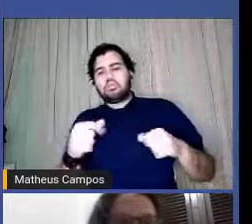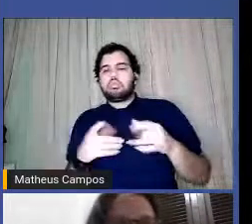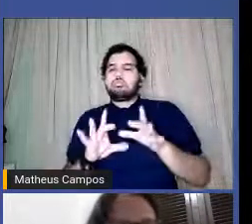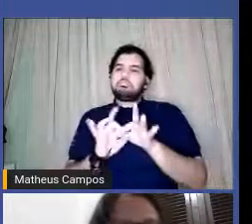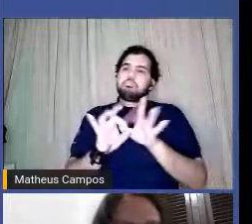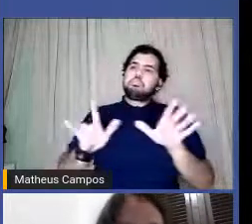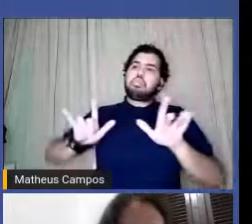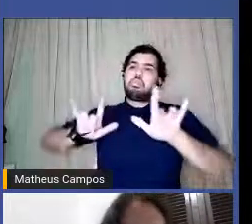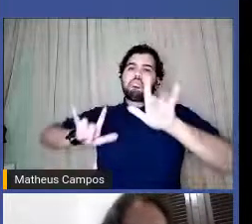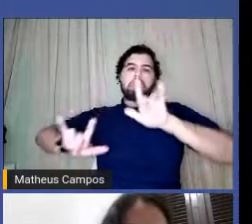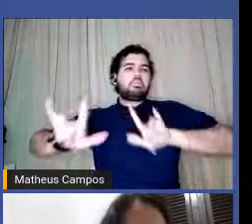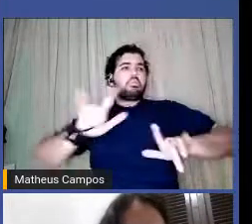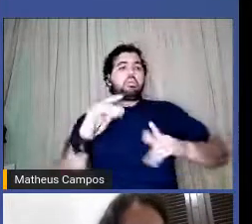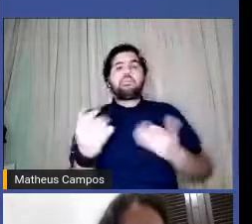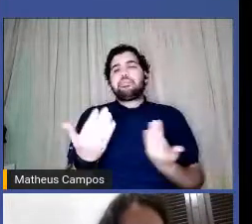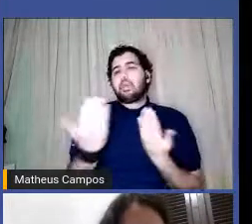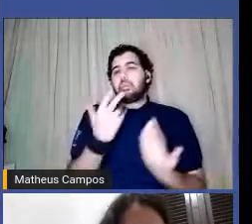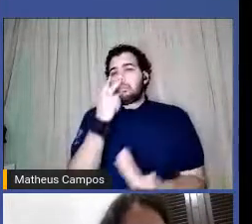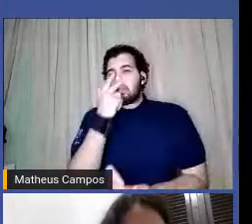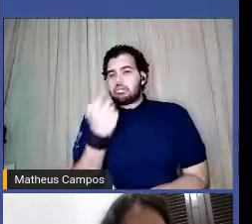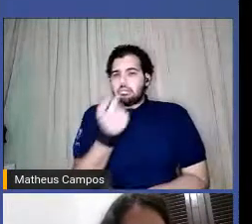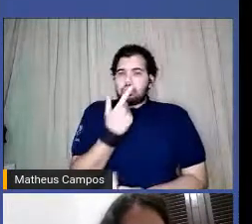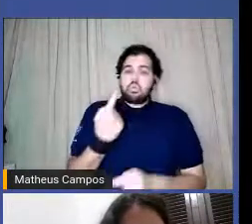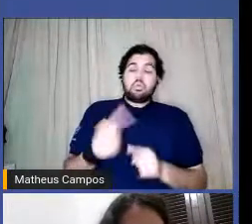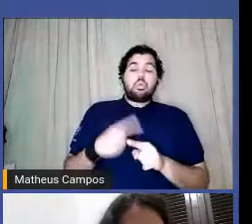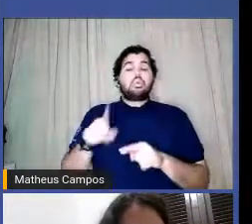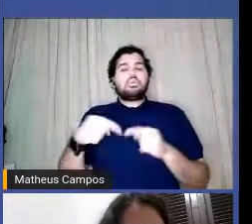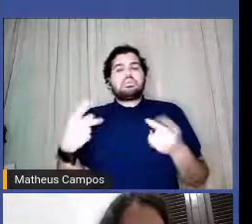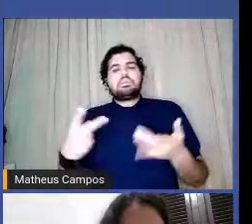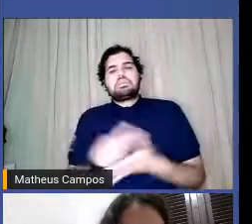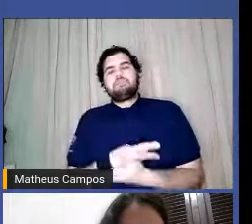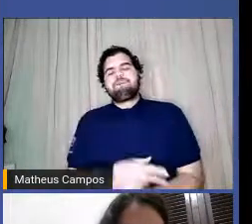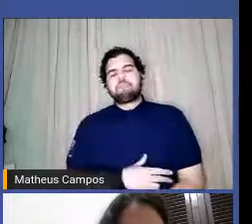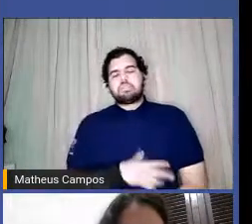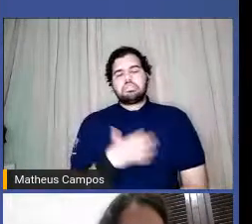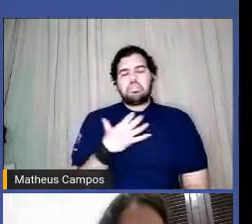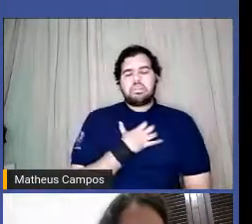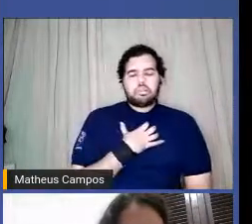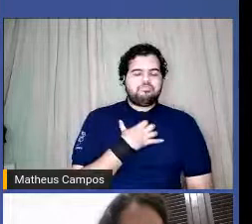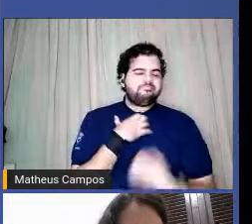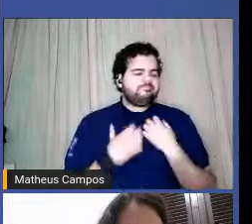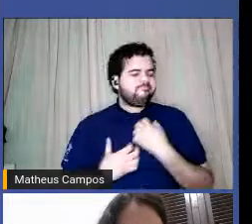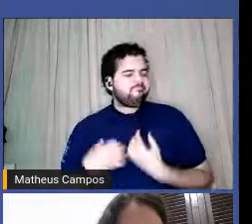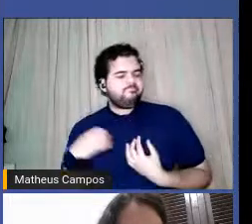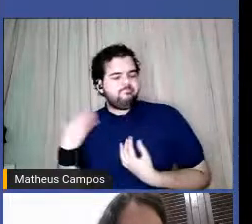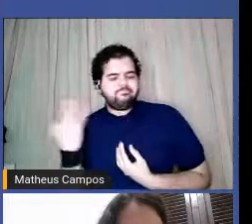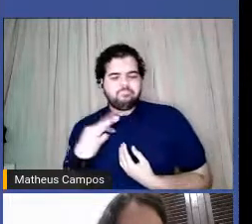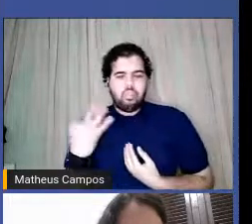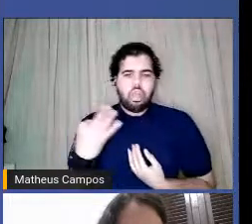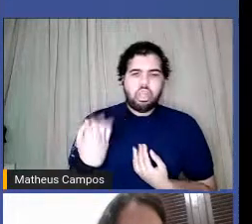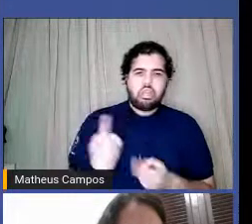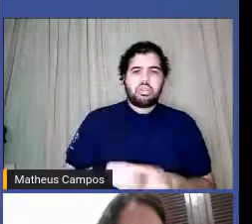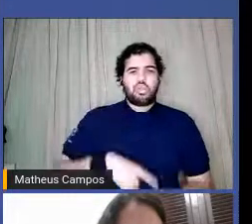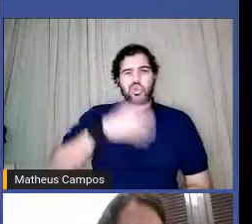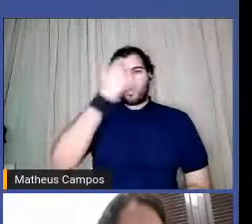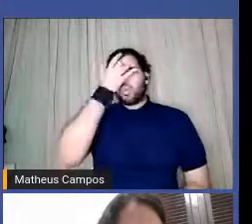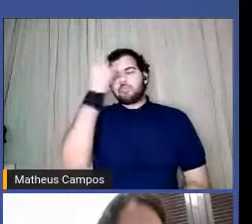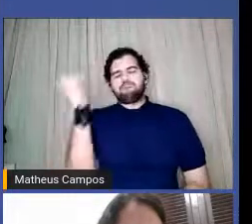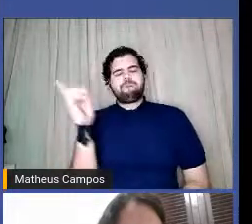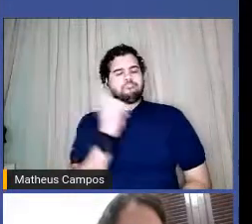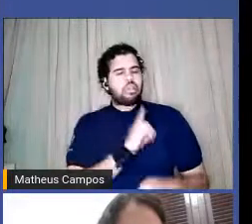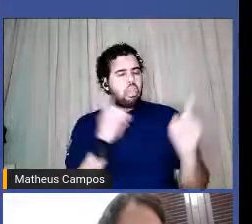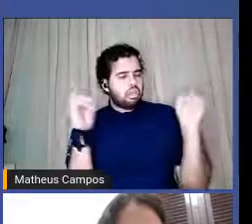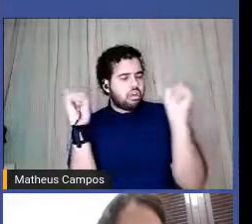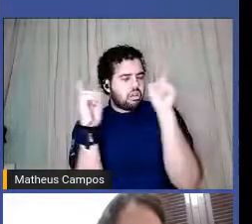antídoto. O efeito se transformou em dor. Me despir das vestes nunca foi fácil. Quando meu